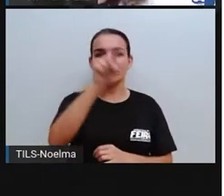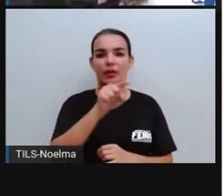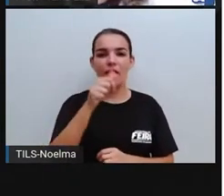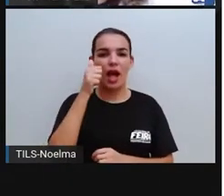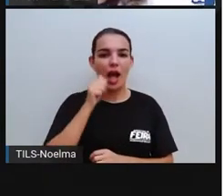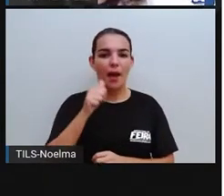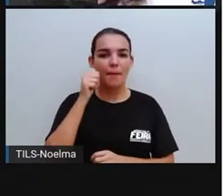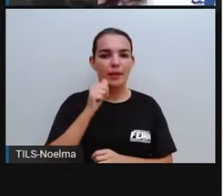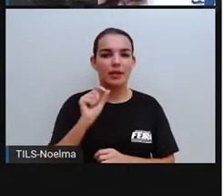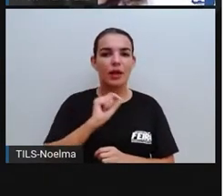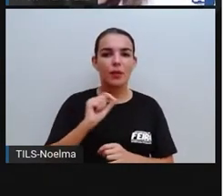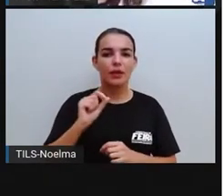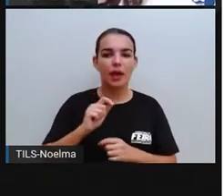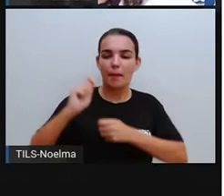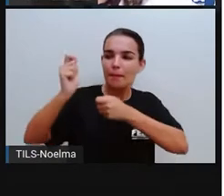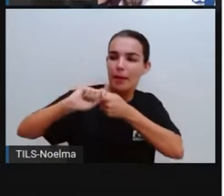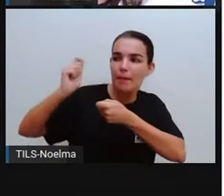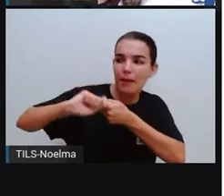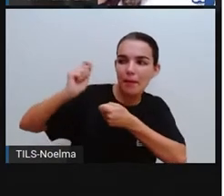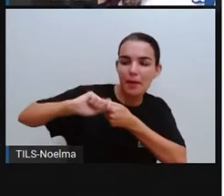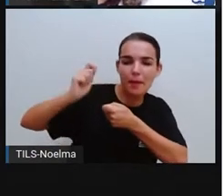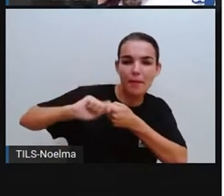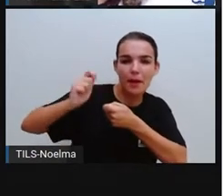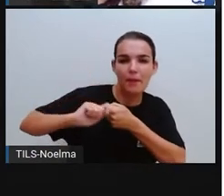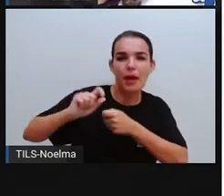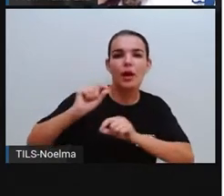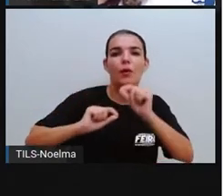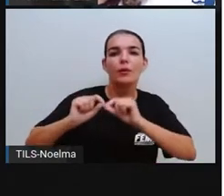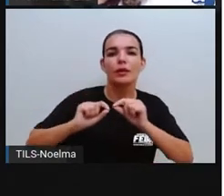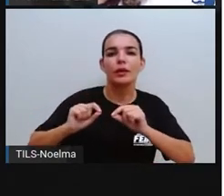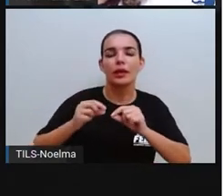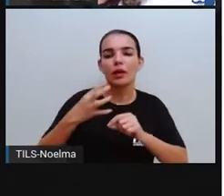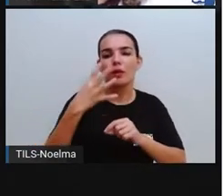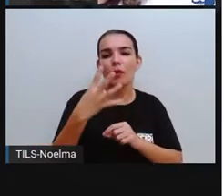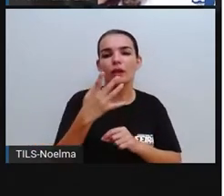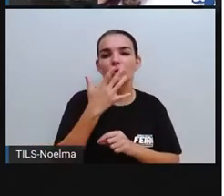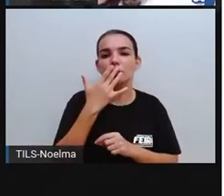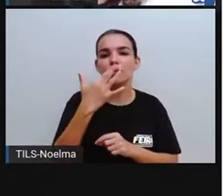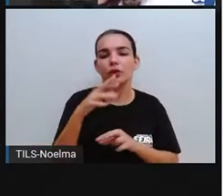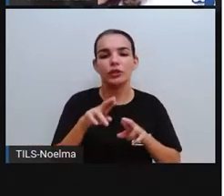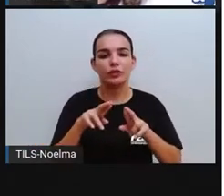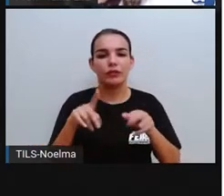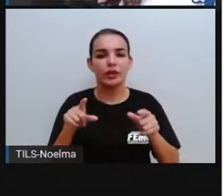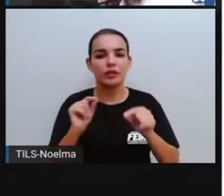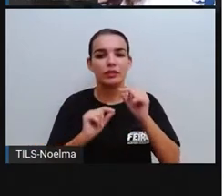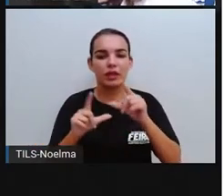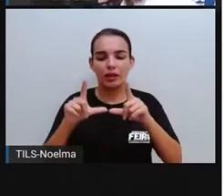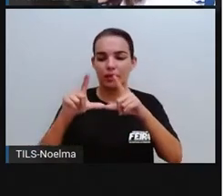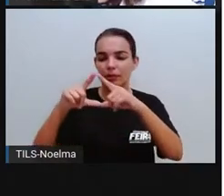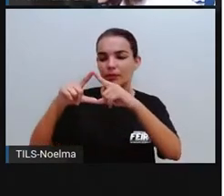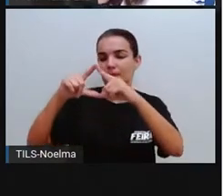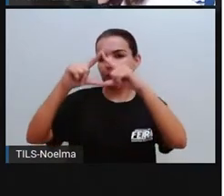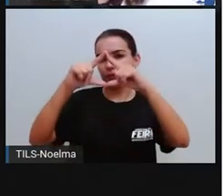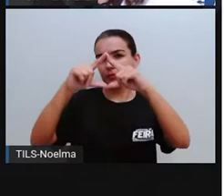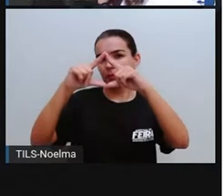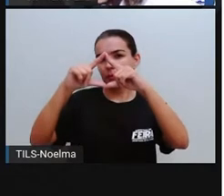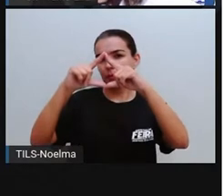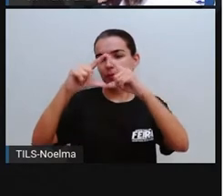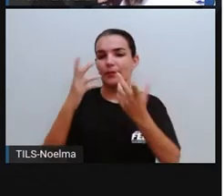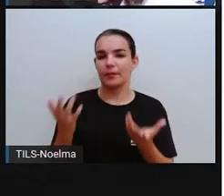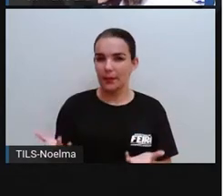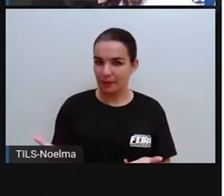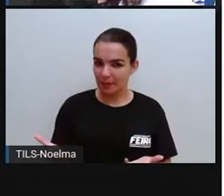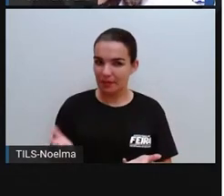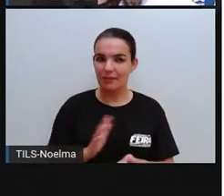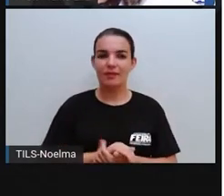menina aqui com a pipa, formada aqui por quatro cores diferentes e cada parte aqui, ó, lembrando o quê? Um